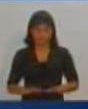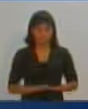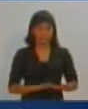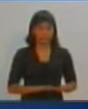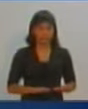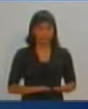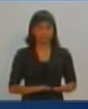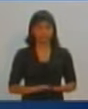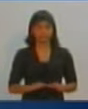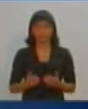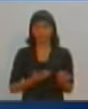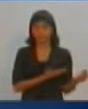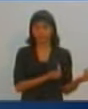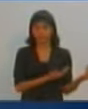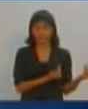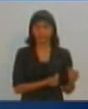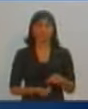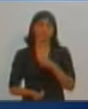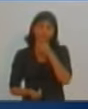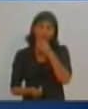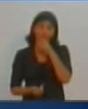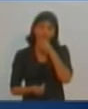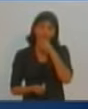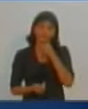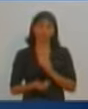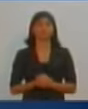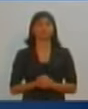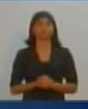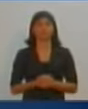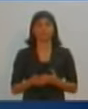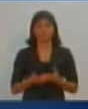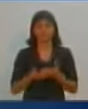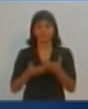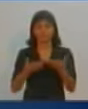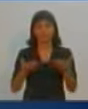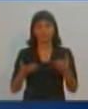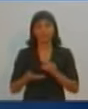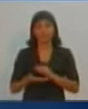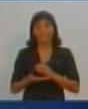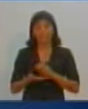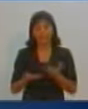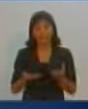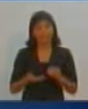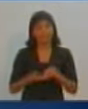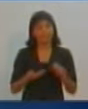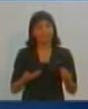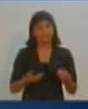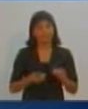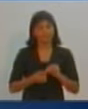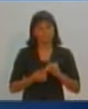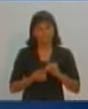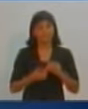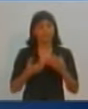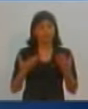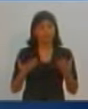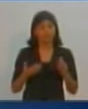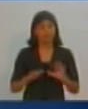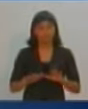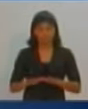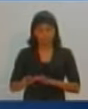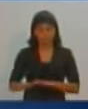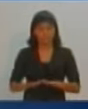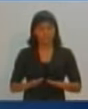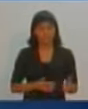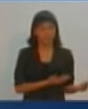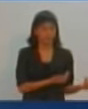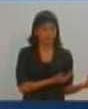e com os idosos. Vamos criar um pronto atendimento infantil para dar atendimento às crianças de 0 a 14 anos e também um centro de